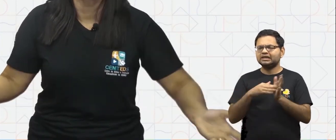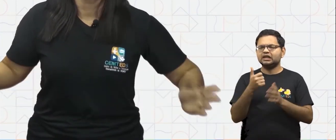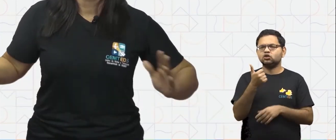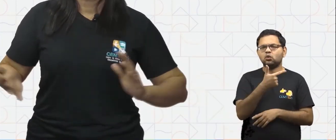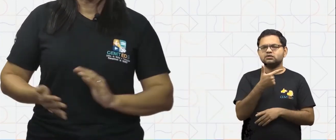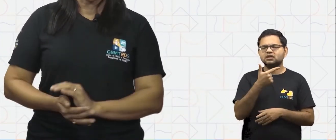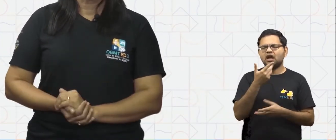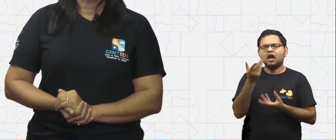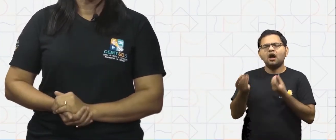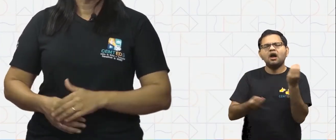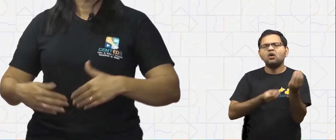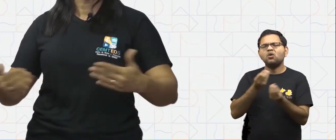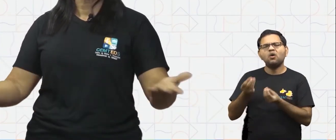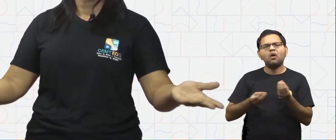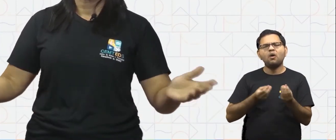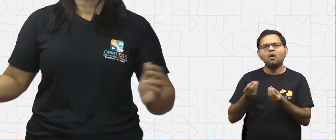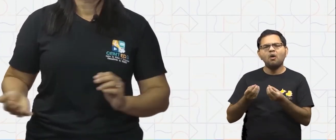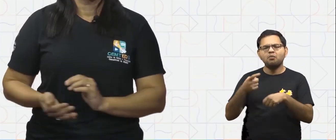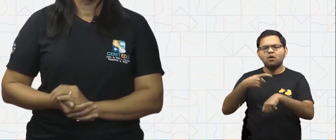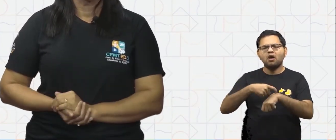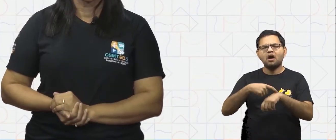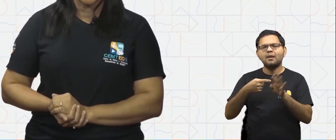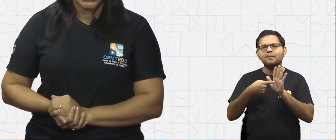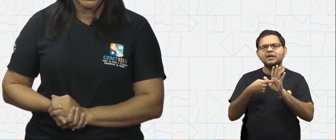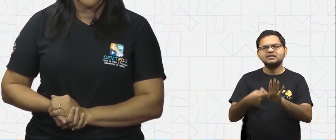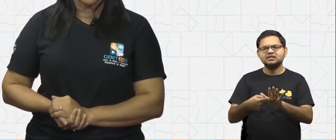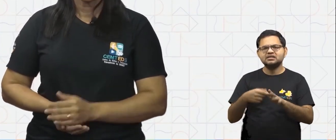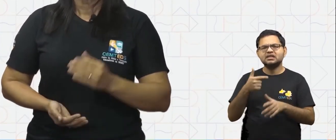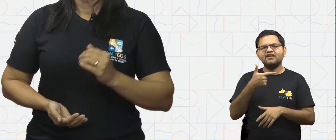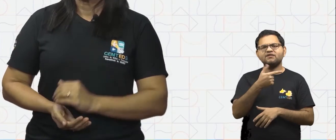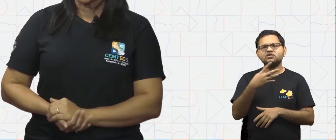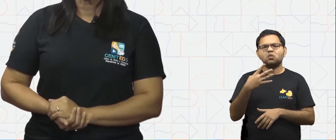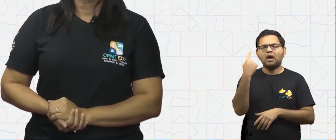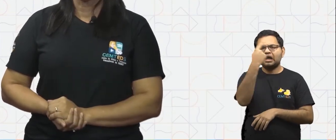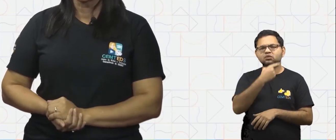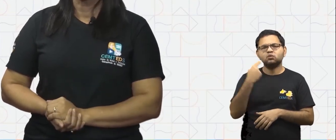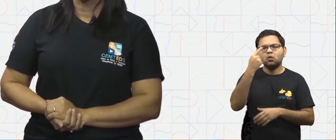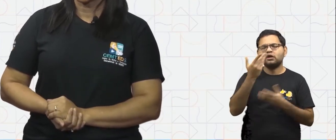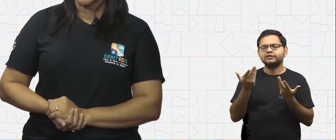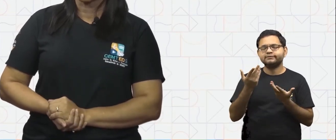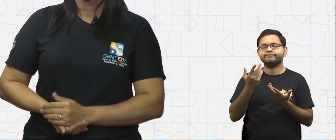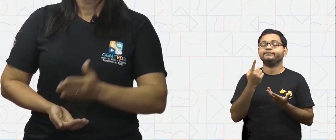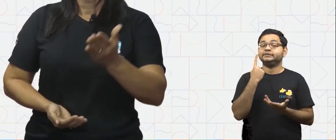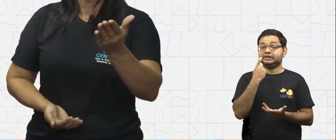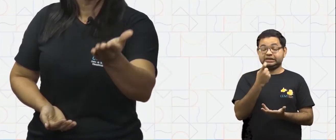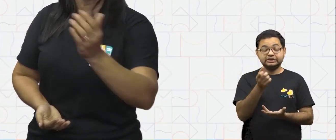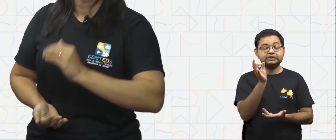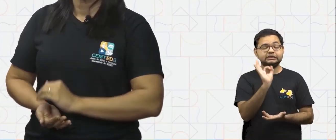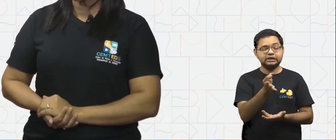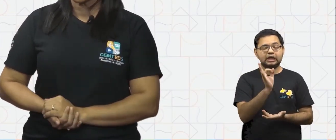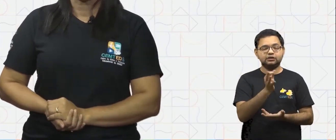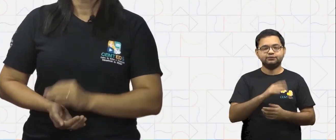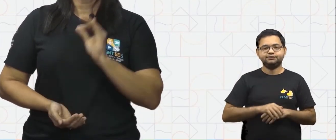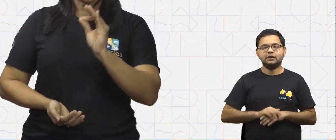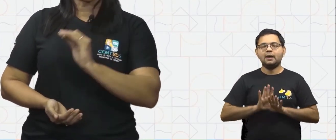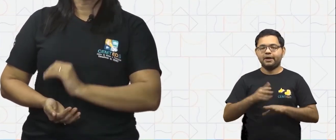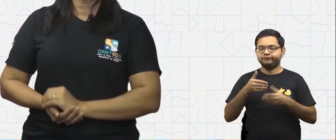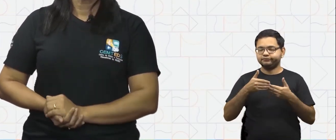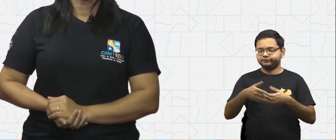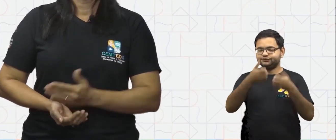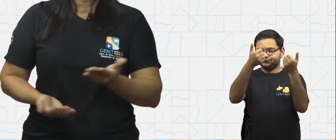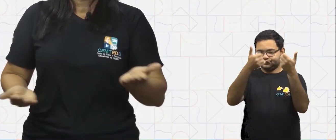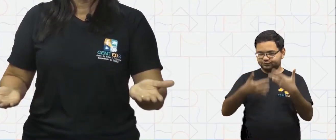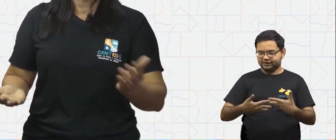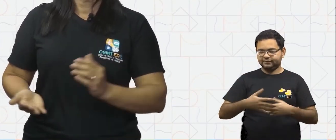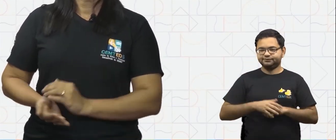como são indicadas as 24 horas do dia? Interessante, não é? Mas eu vou explicar para